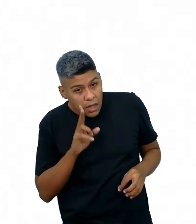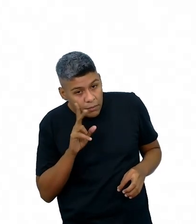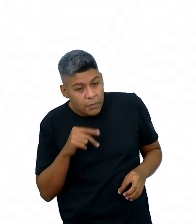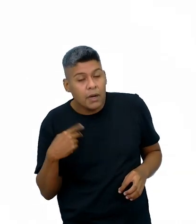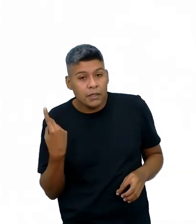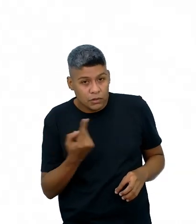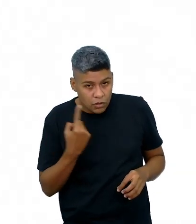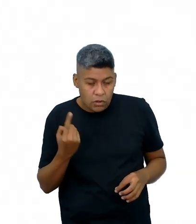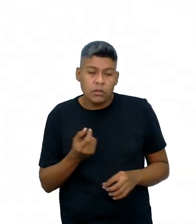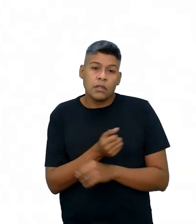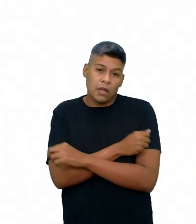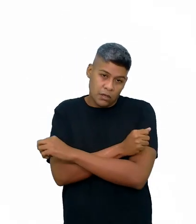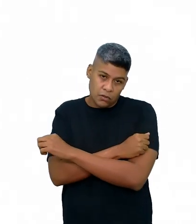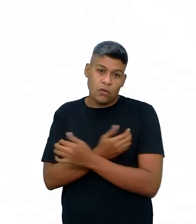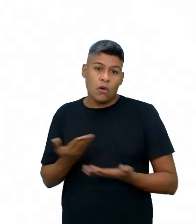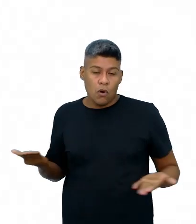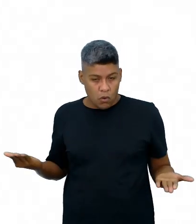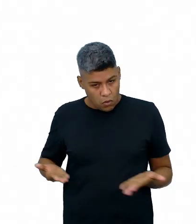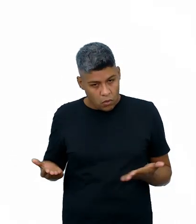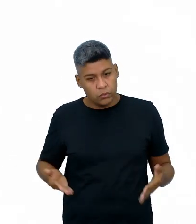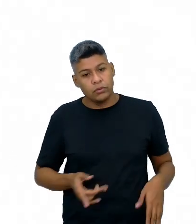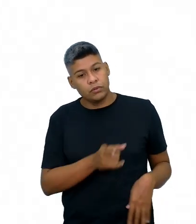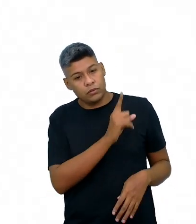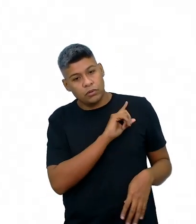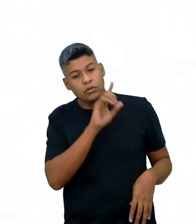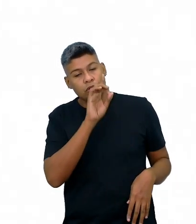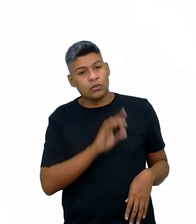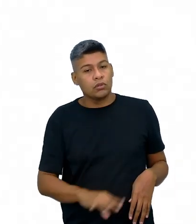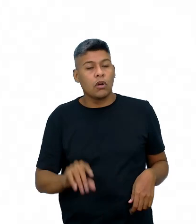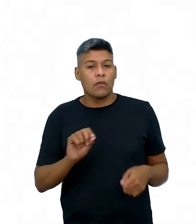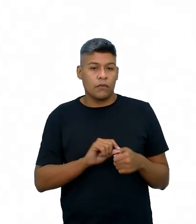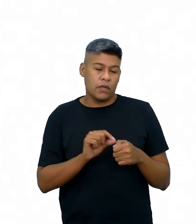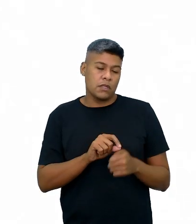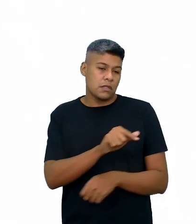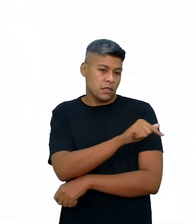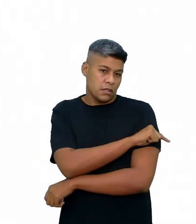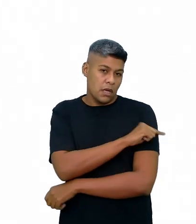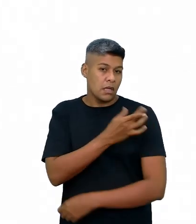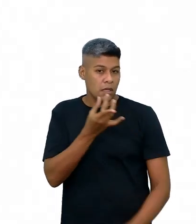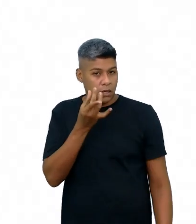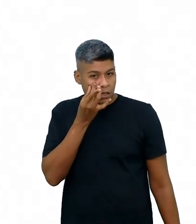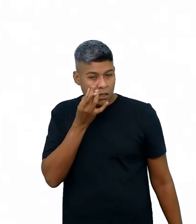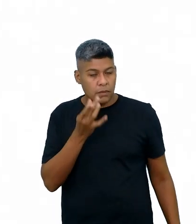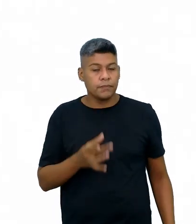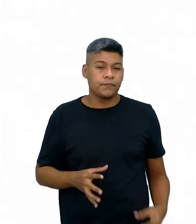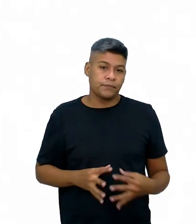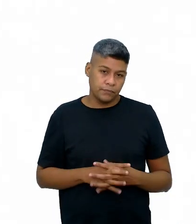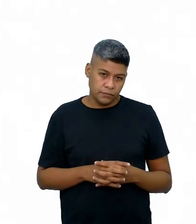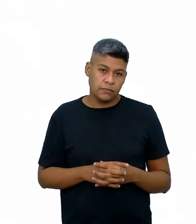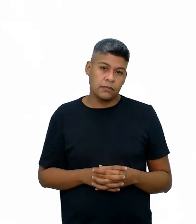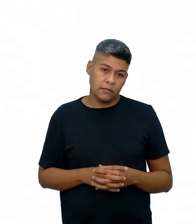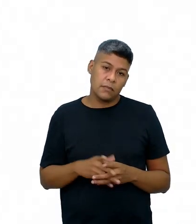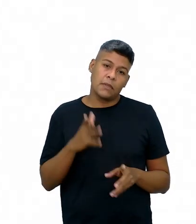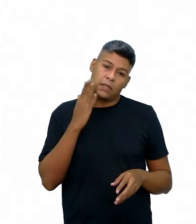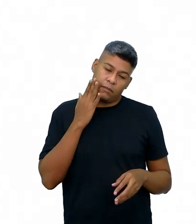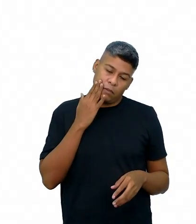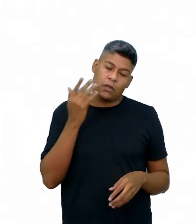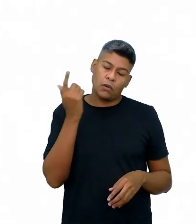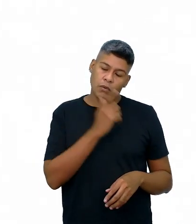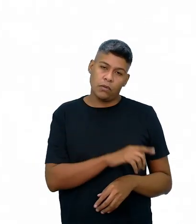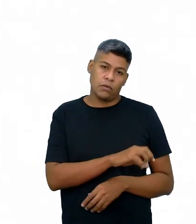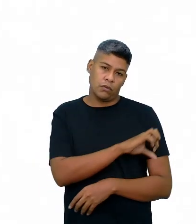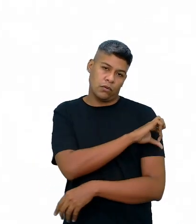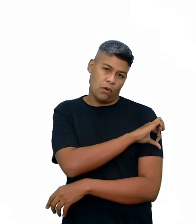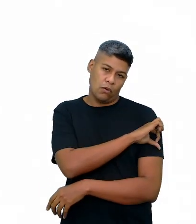nossos alunos, que hoje estão na primeira série, só cursaram o sétimo ano presencial e uma parte do nono ano.